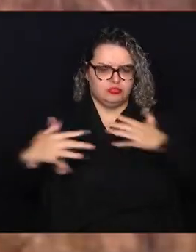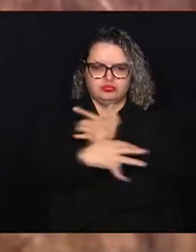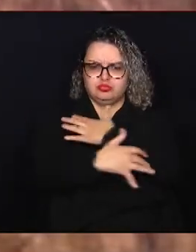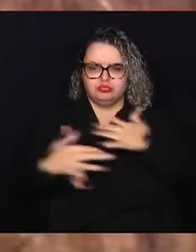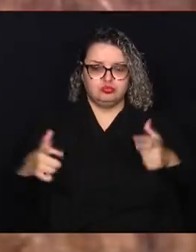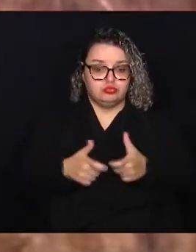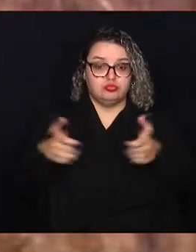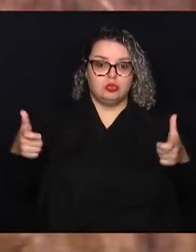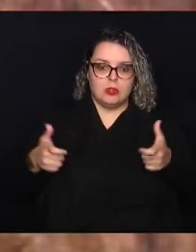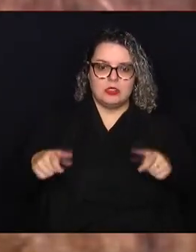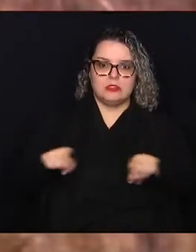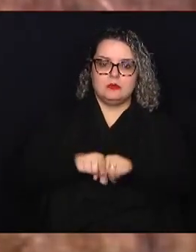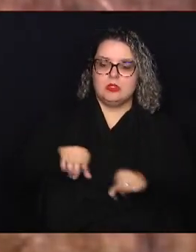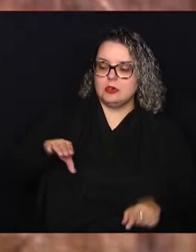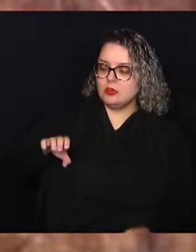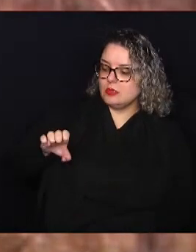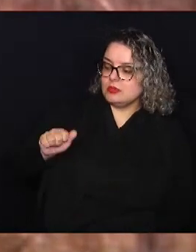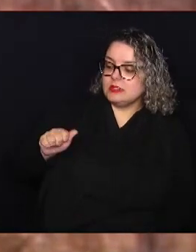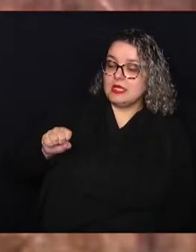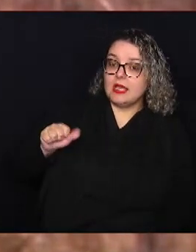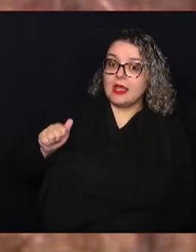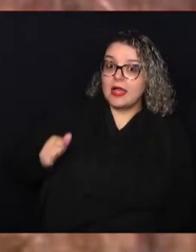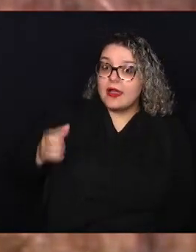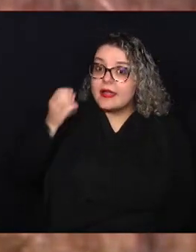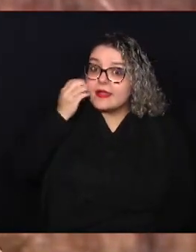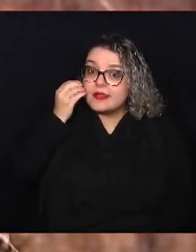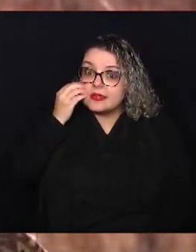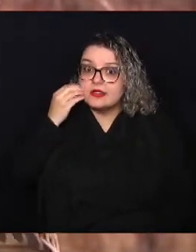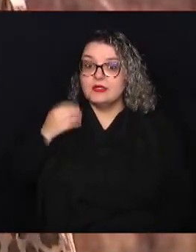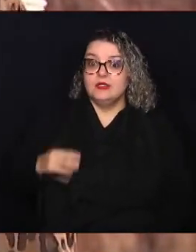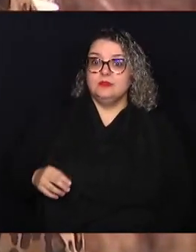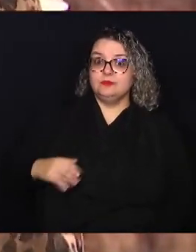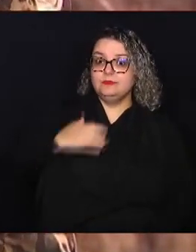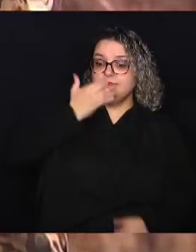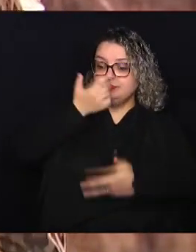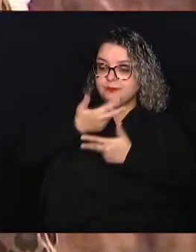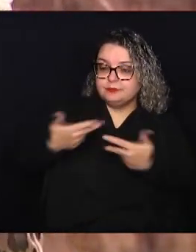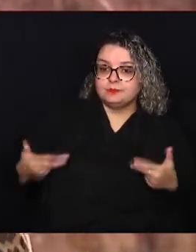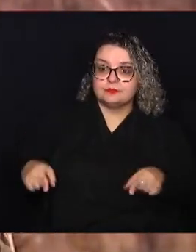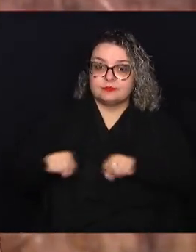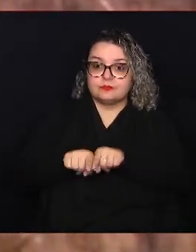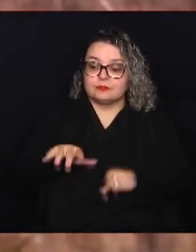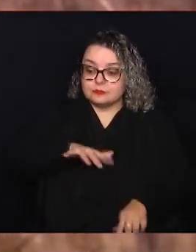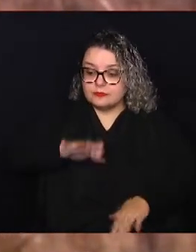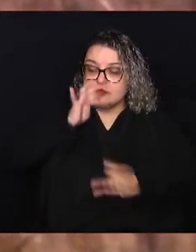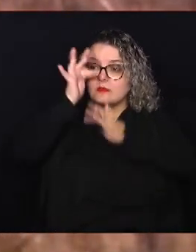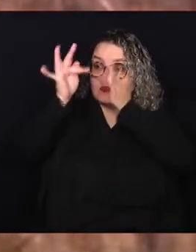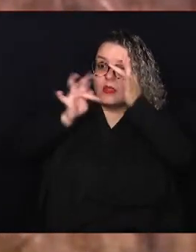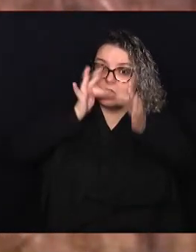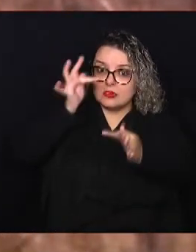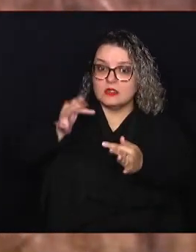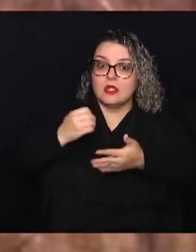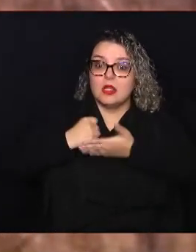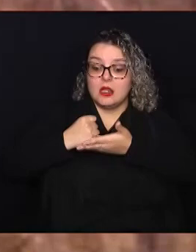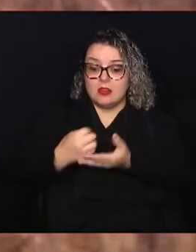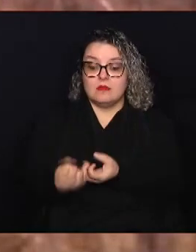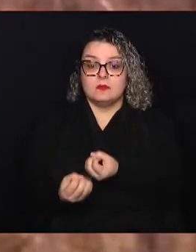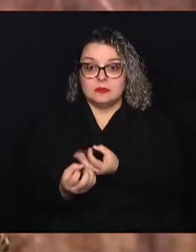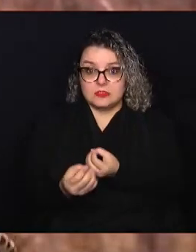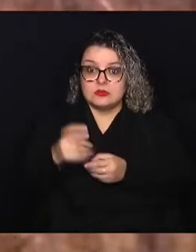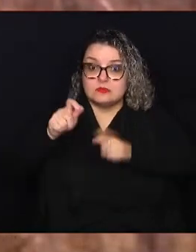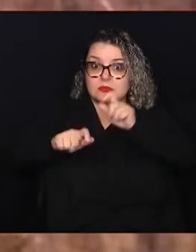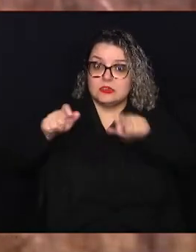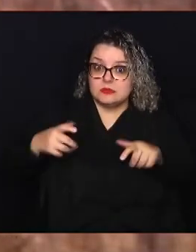fomos também para o CEASA, André. Ficamos lá tanto no hortifrute quanto na área das flores, levando essas informações para as